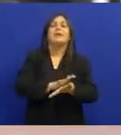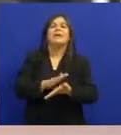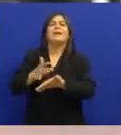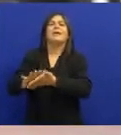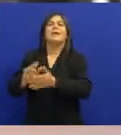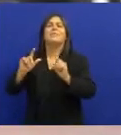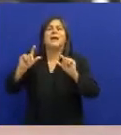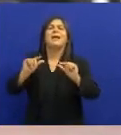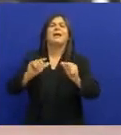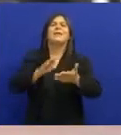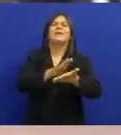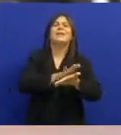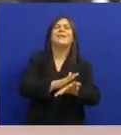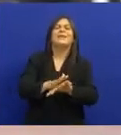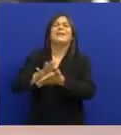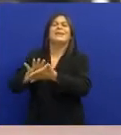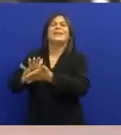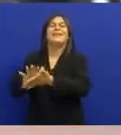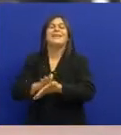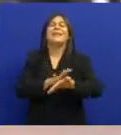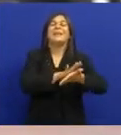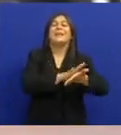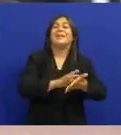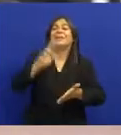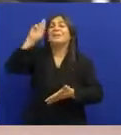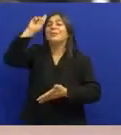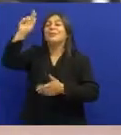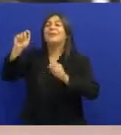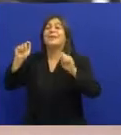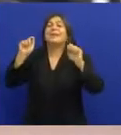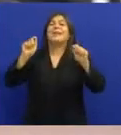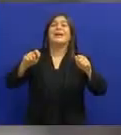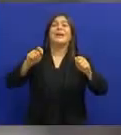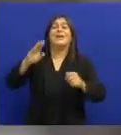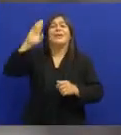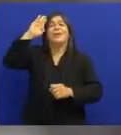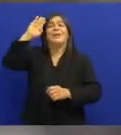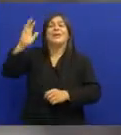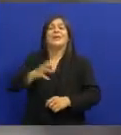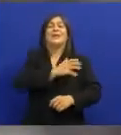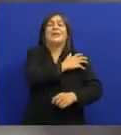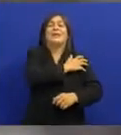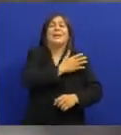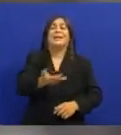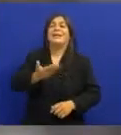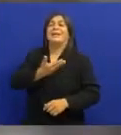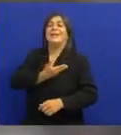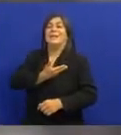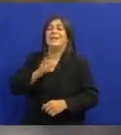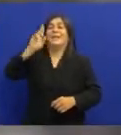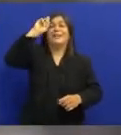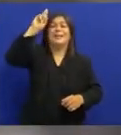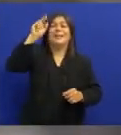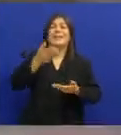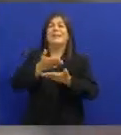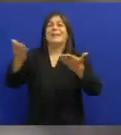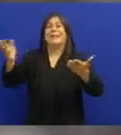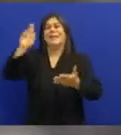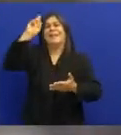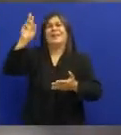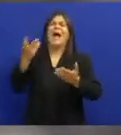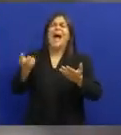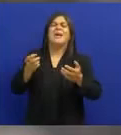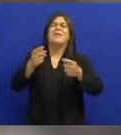cambera bamba Desporto e danado Bem considerado No seu batalhão Amigo do praça Do